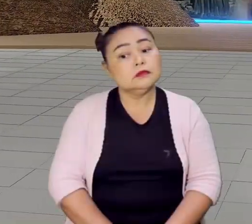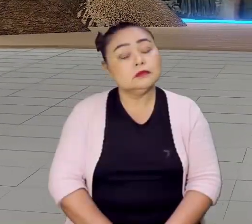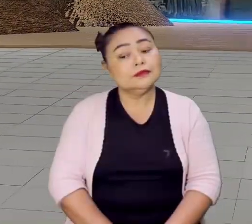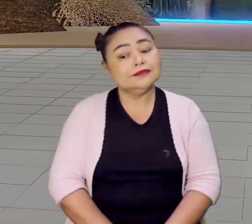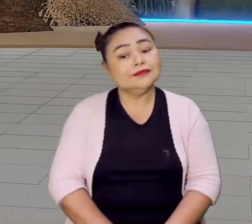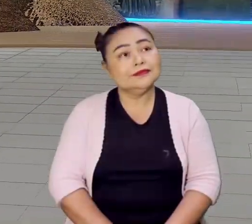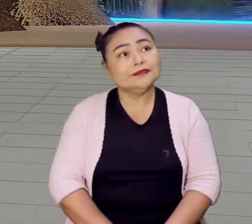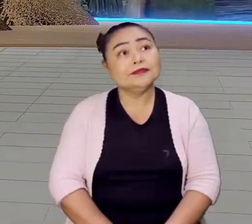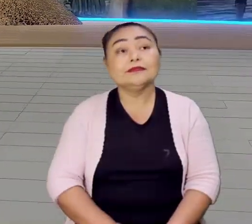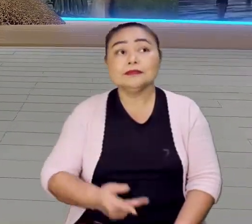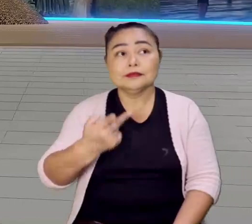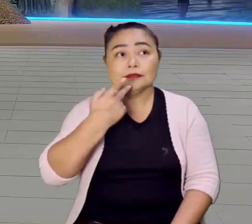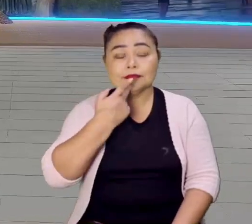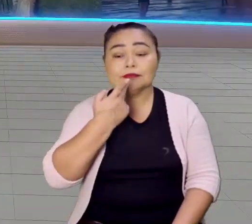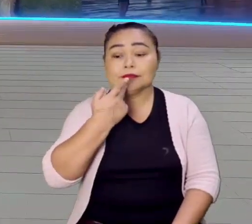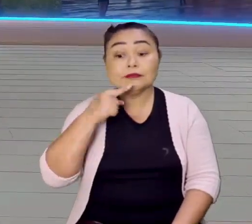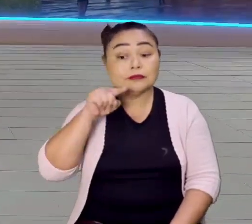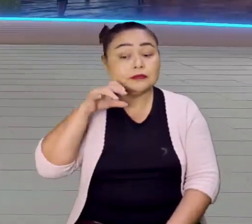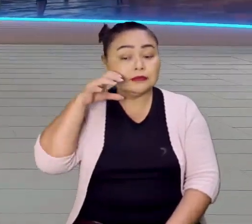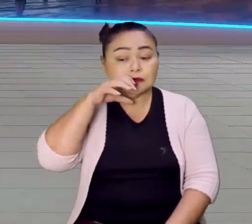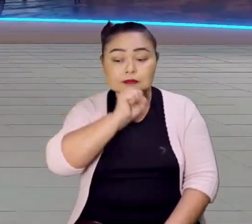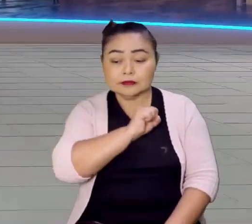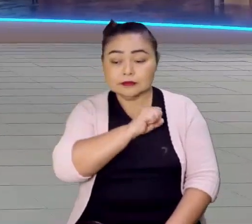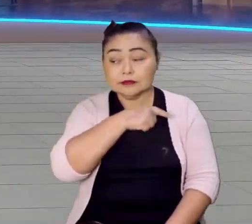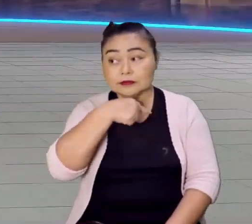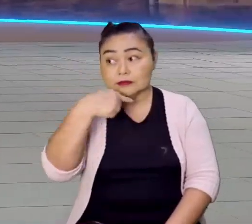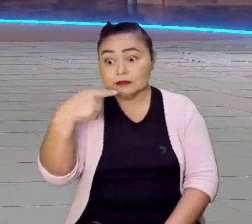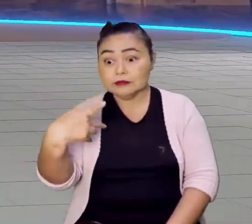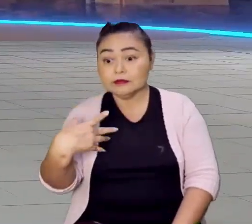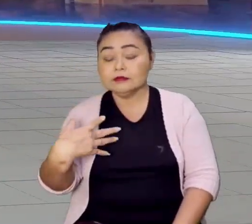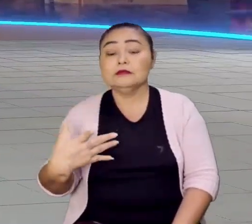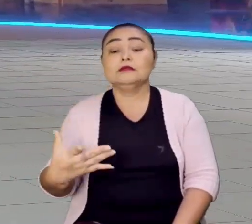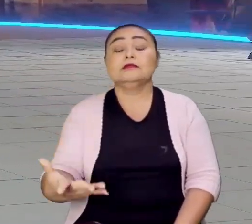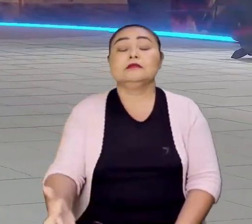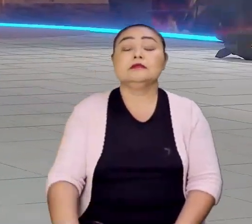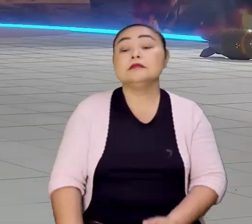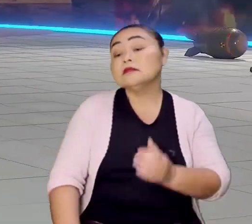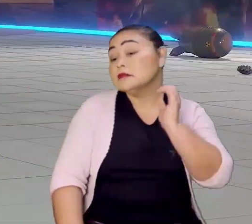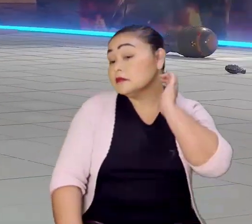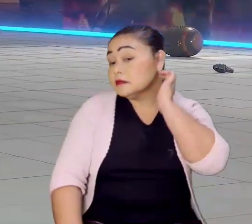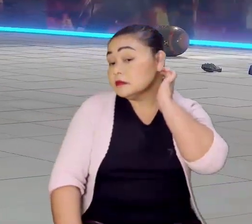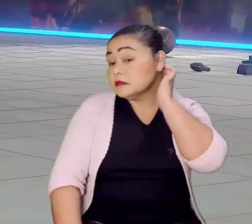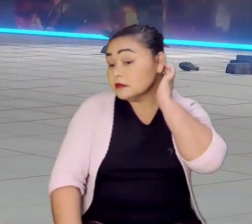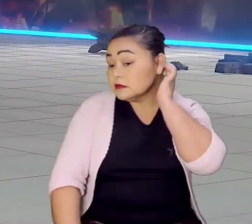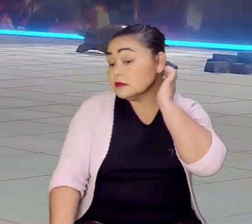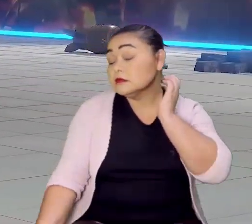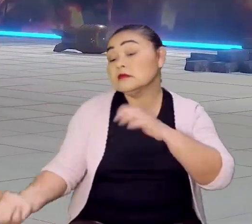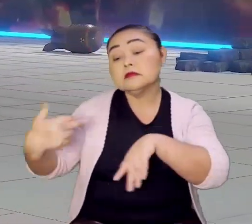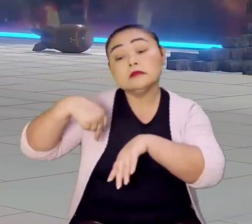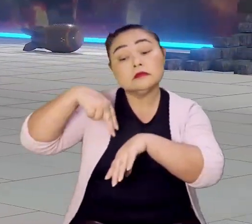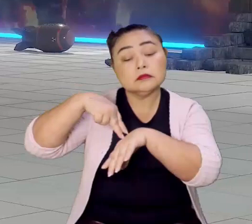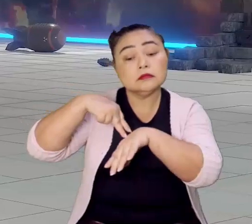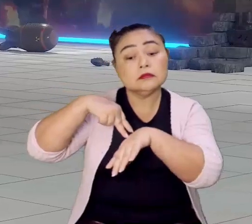Eu não te falei que seria muito rápido? Pois é, agora é o seguinte, voltamos para esse